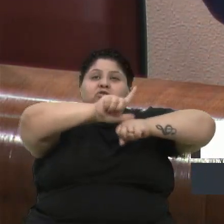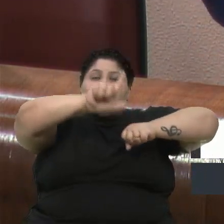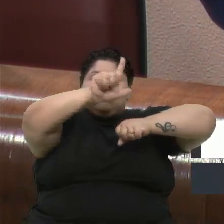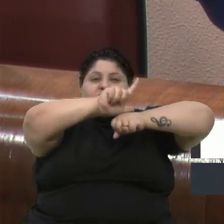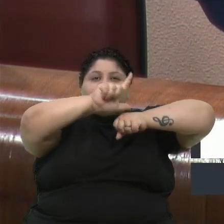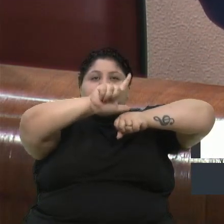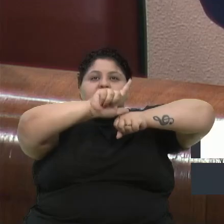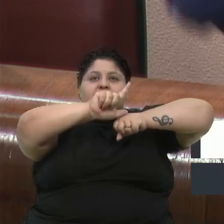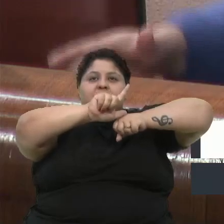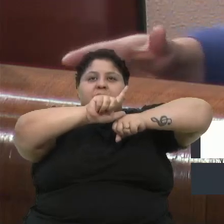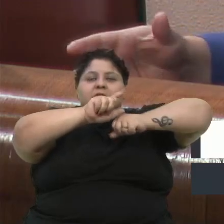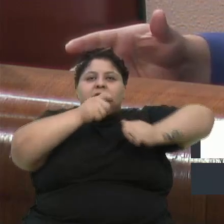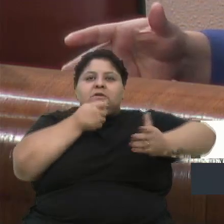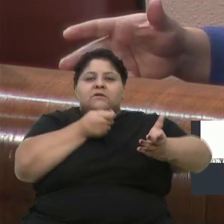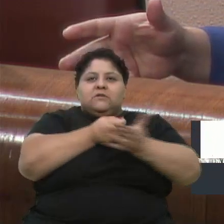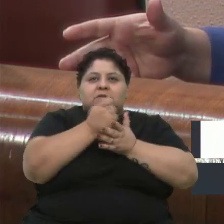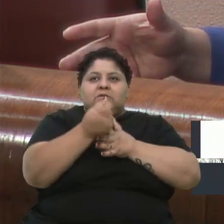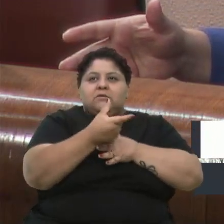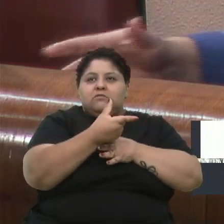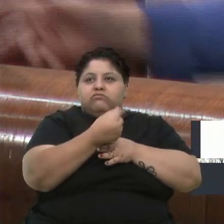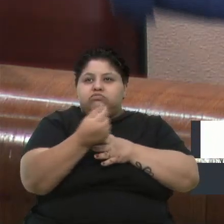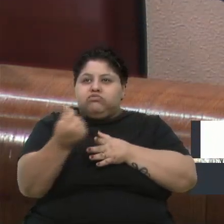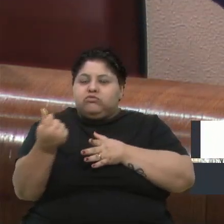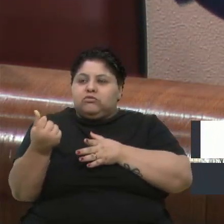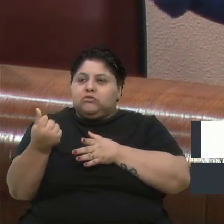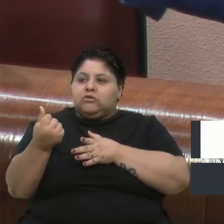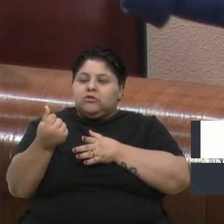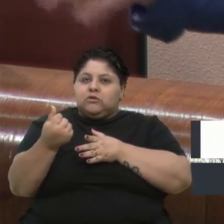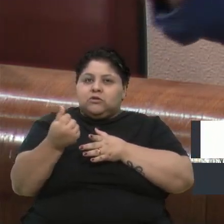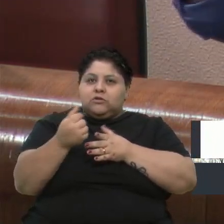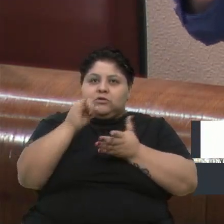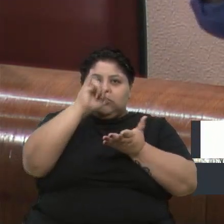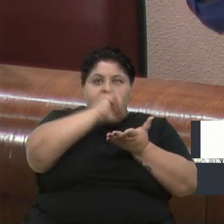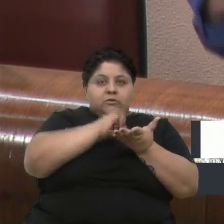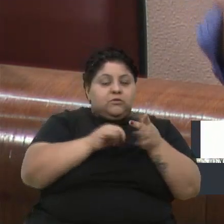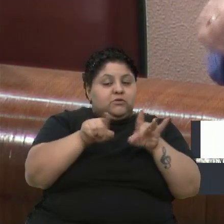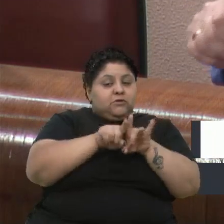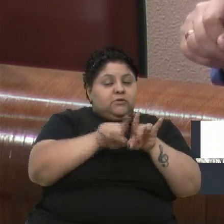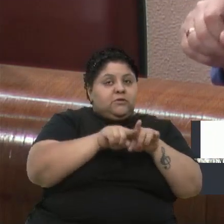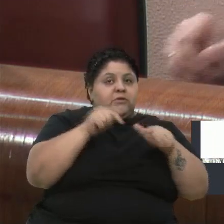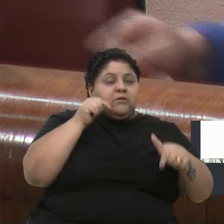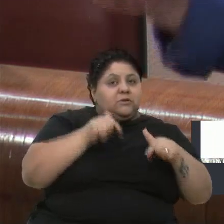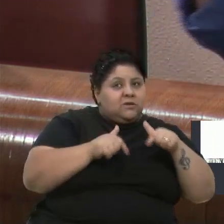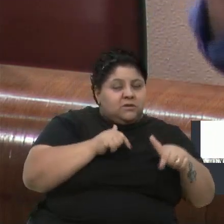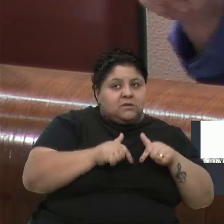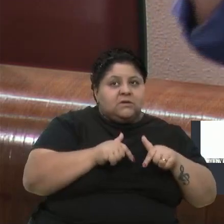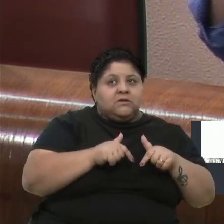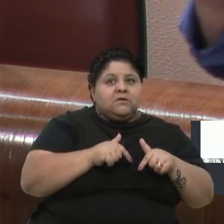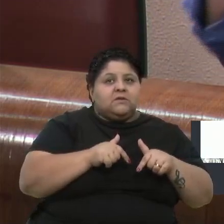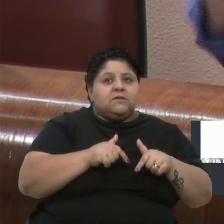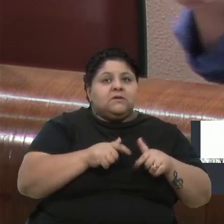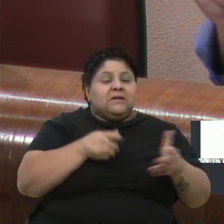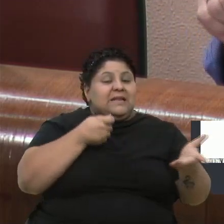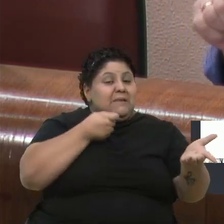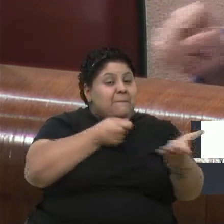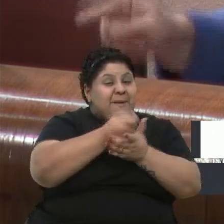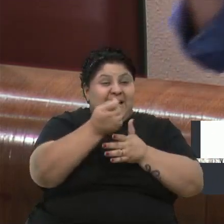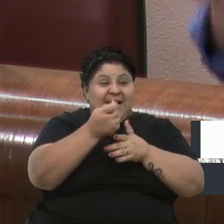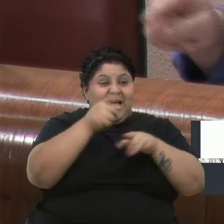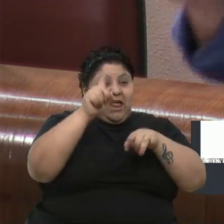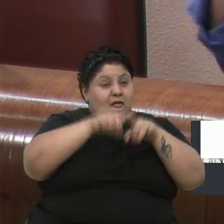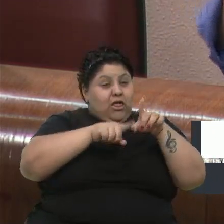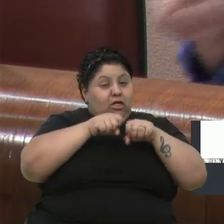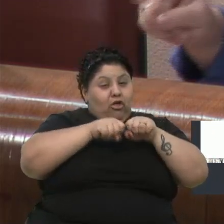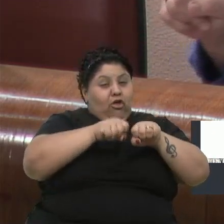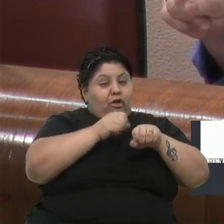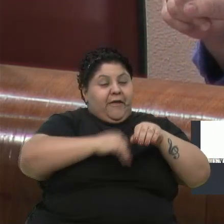pagam altos valores de impostos, inclusive o trabalhador, porque toda hora que ele vai no mercado, ele paga uma fortuna em cima do arroz,